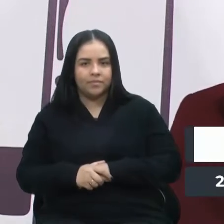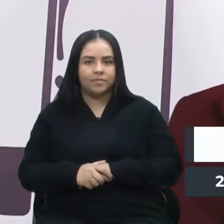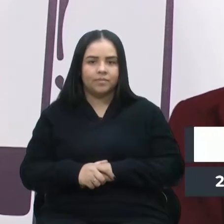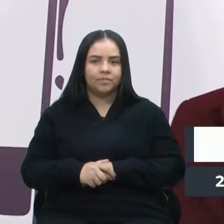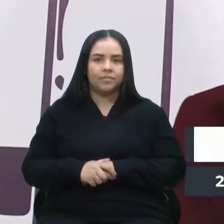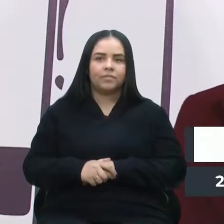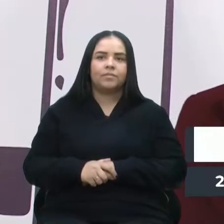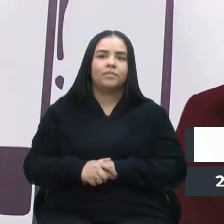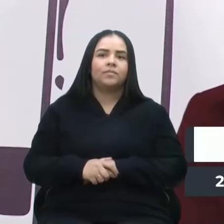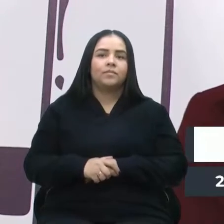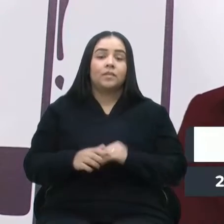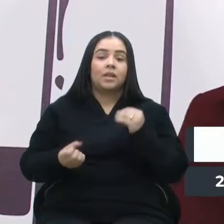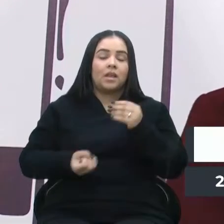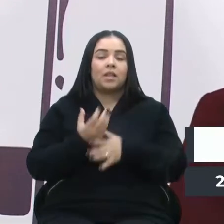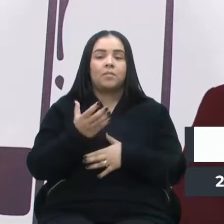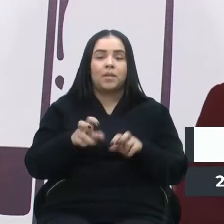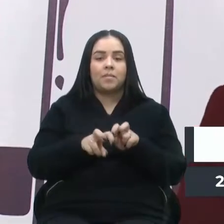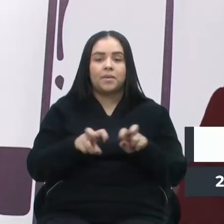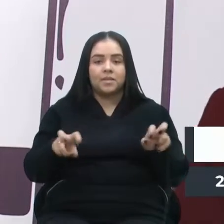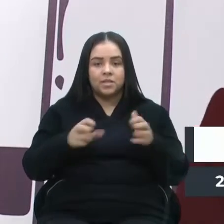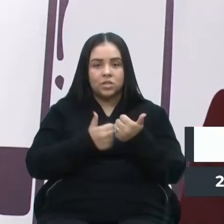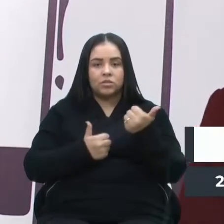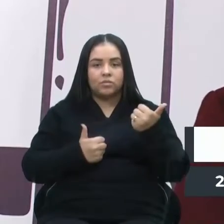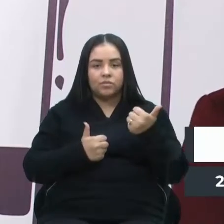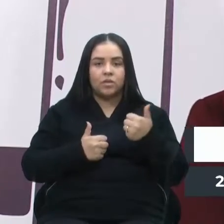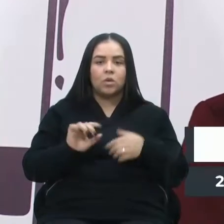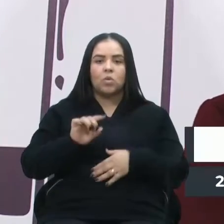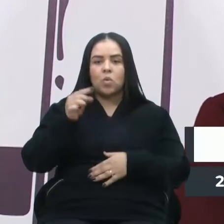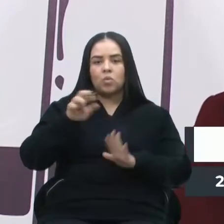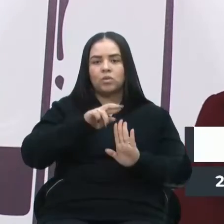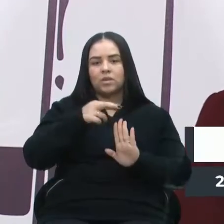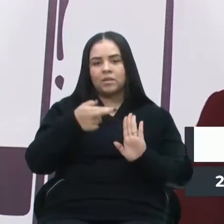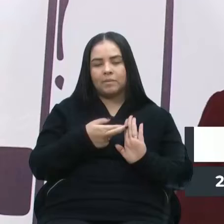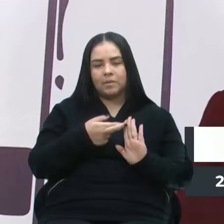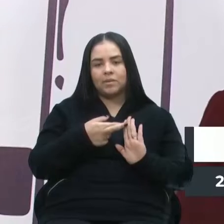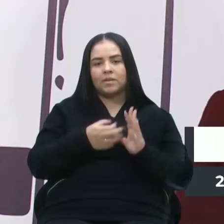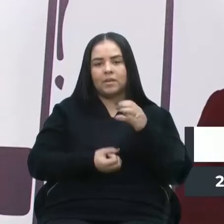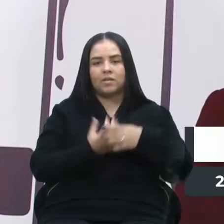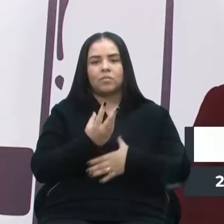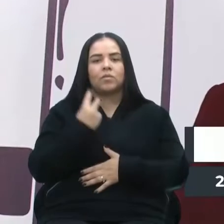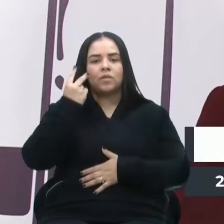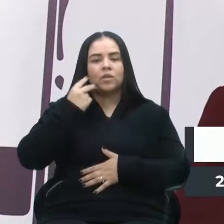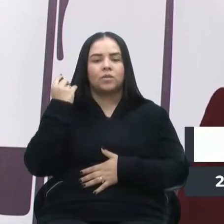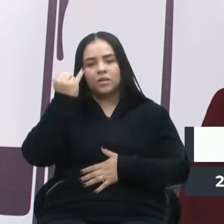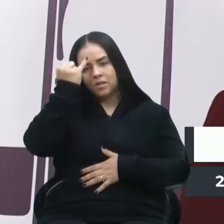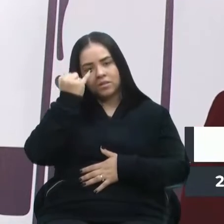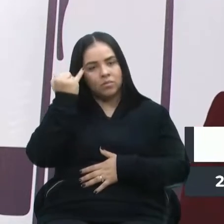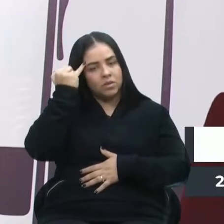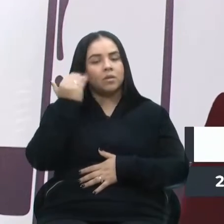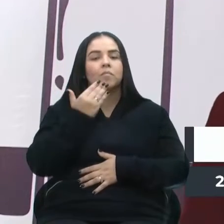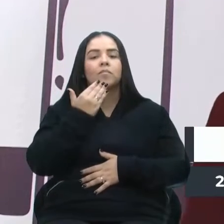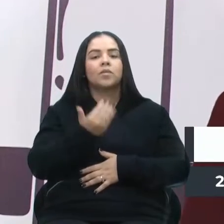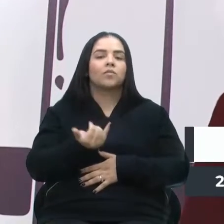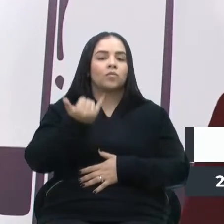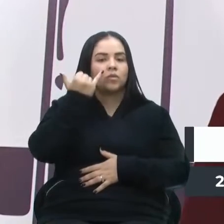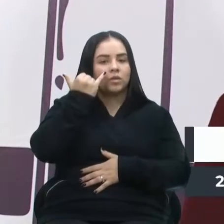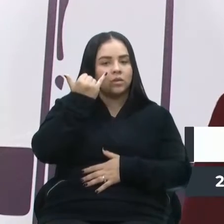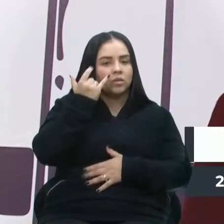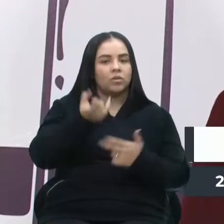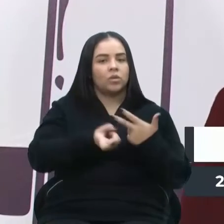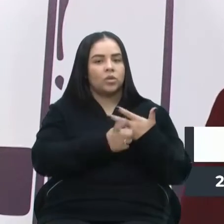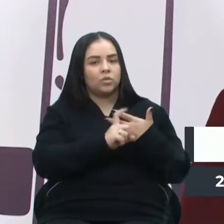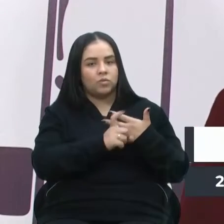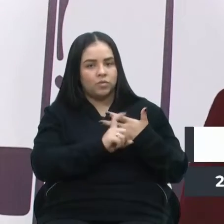isso foi de autoria da mesa diretora, esse requerimento. E um outro requerimento de autoria do vereador José D'Ambrós, que solicita informações ao Poder